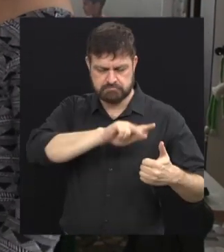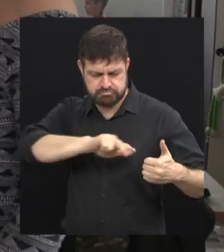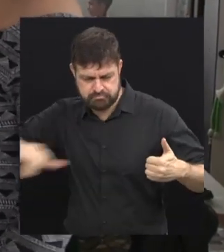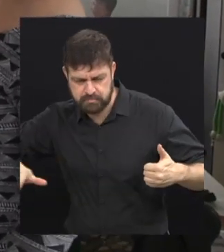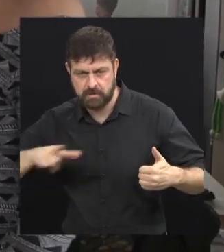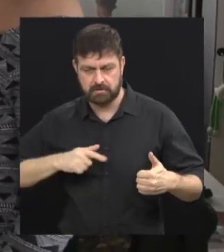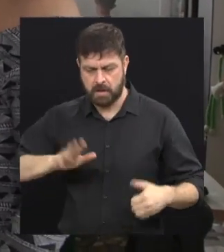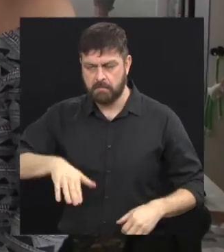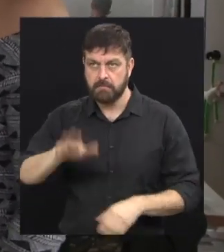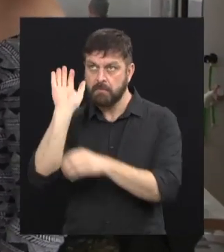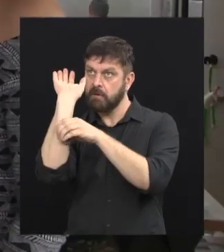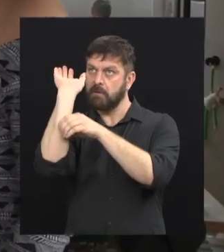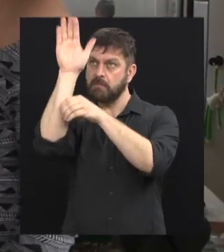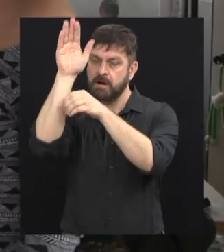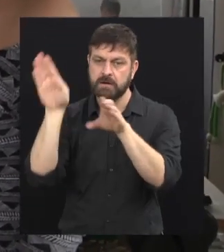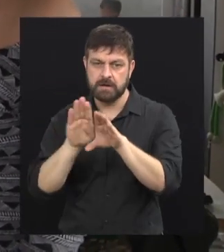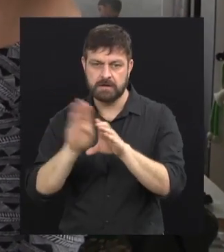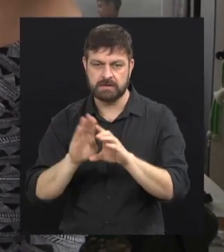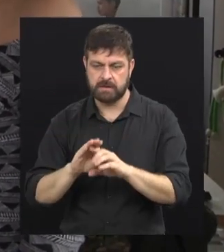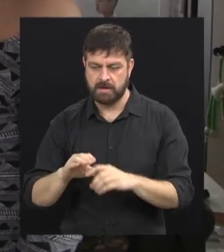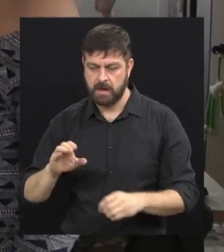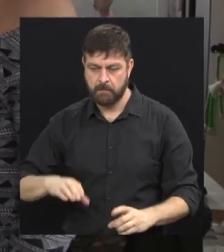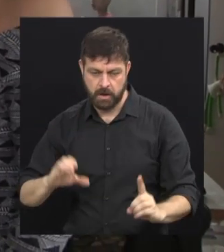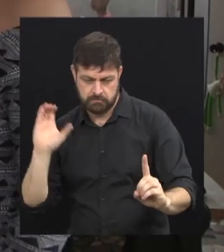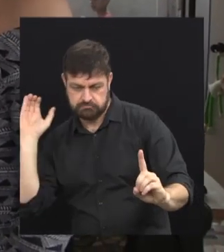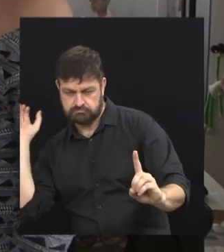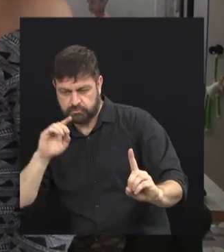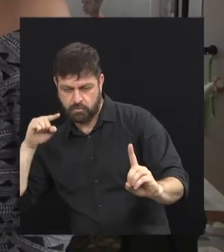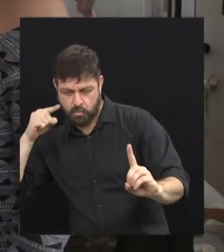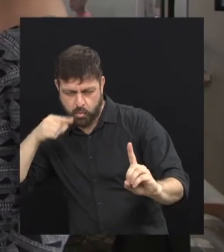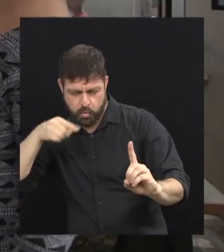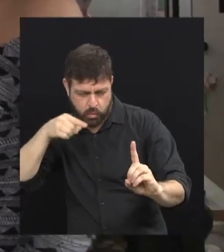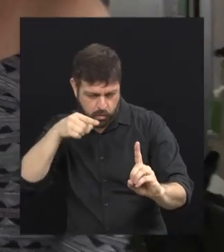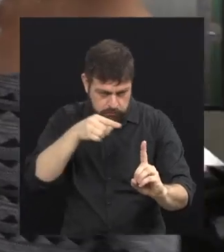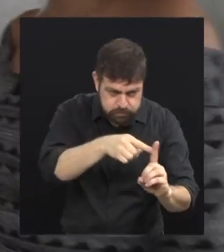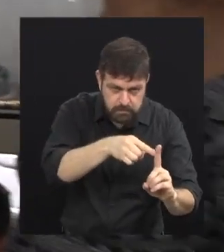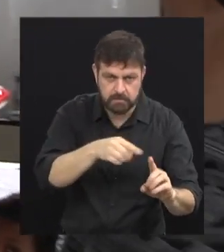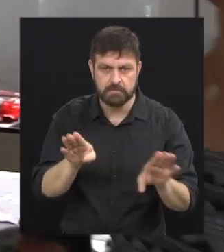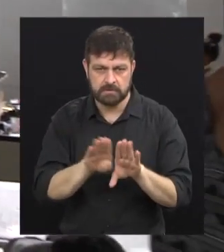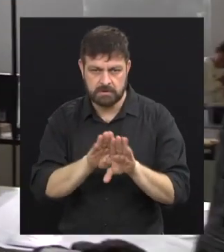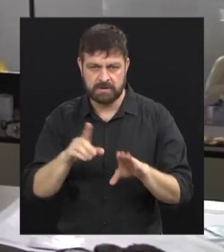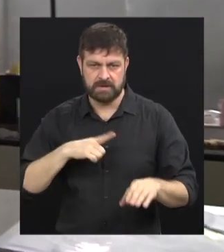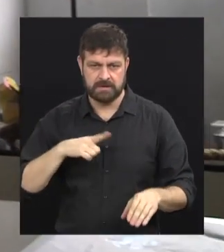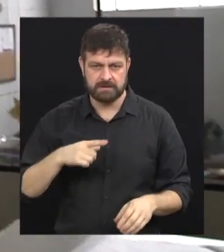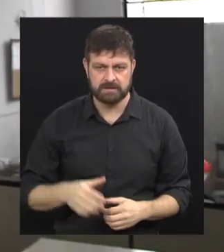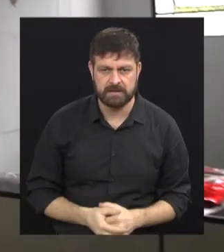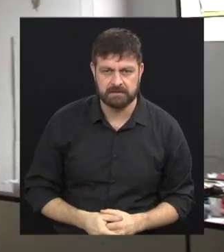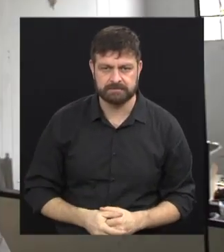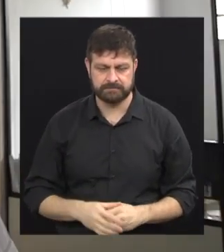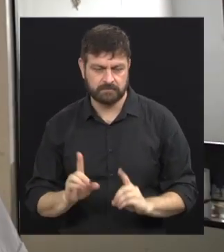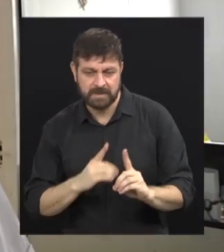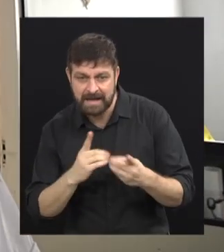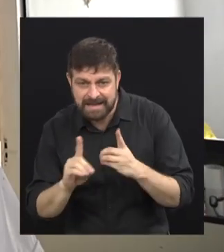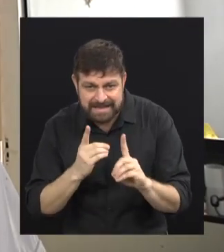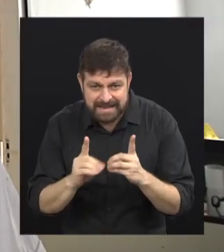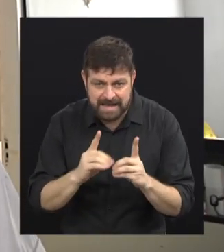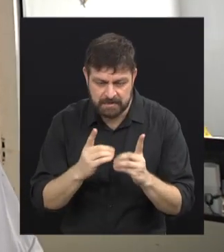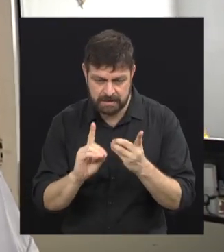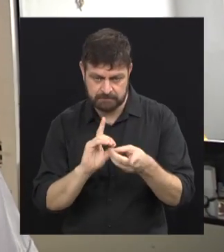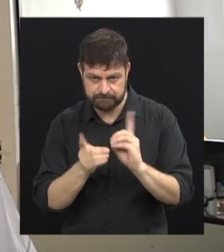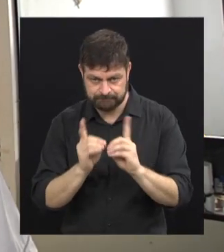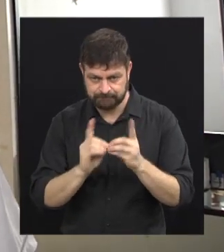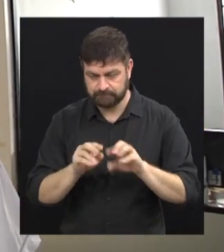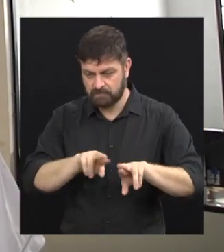futebol, basquete, tem brincadeiras de queimada. Também tem vários tipos de dinâmica que a gente faz aqui.